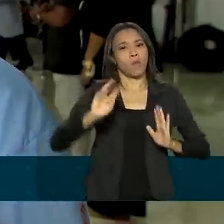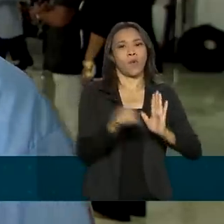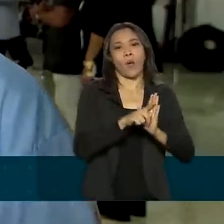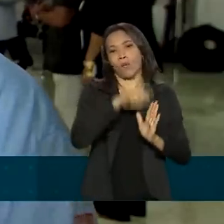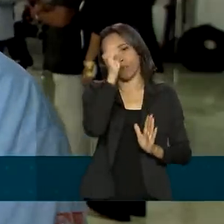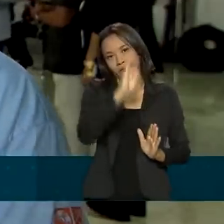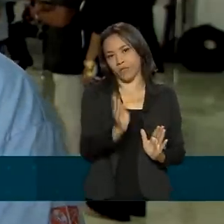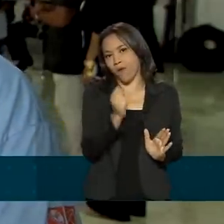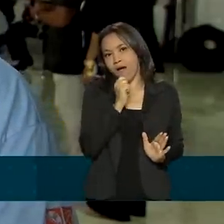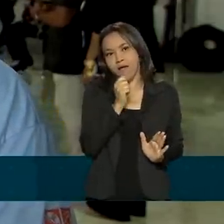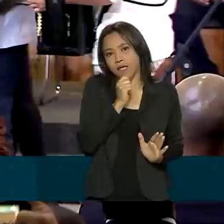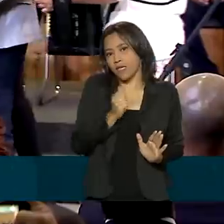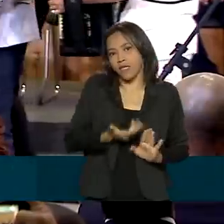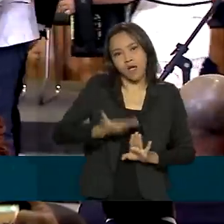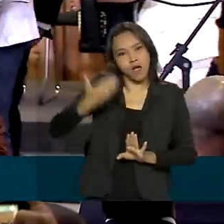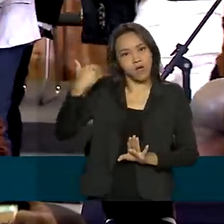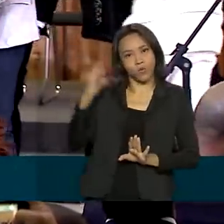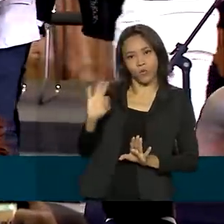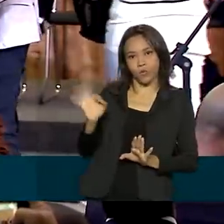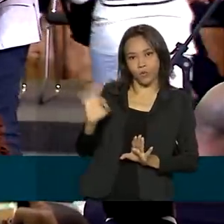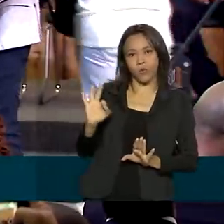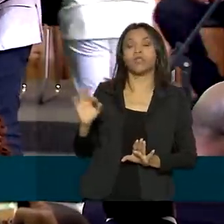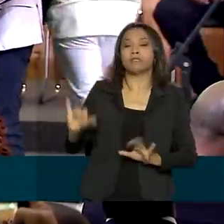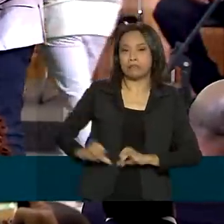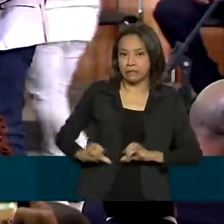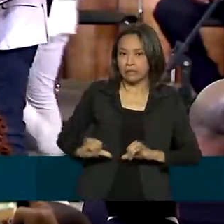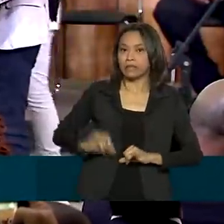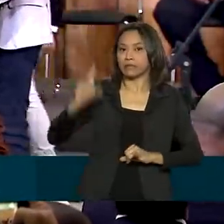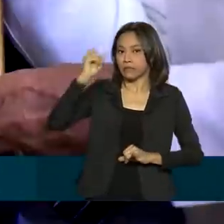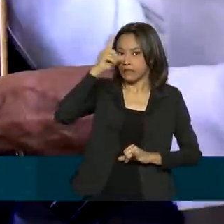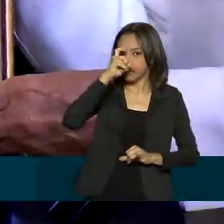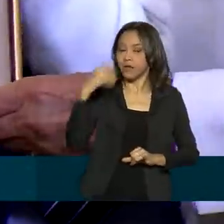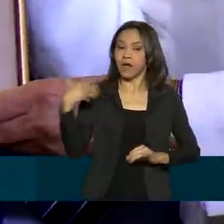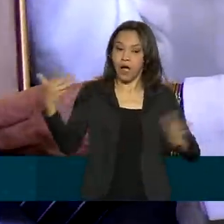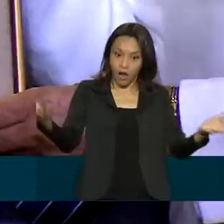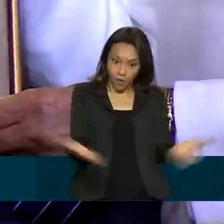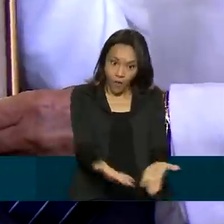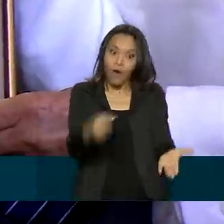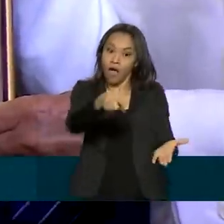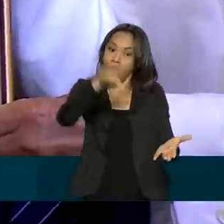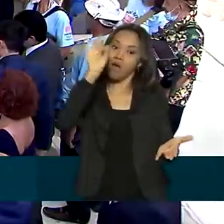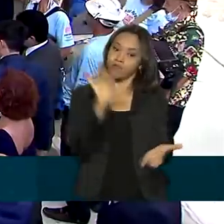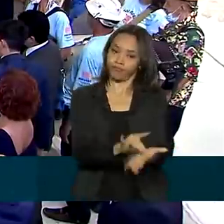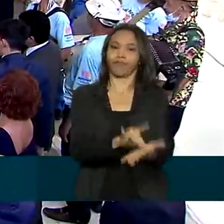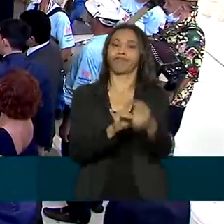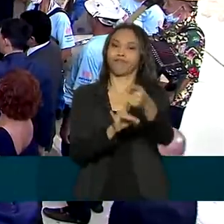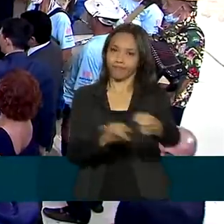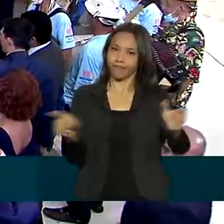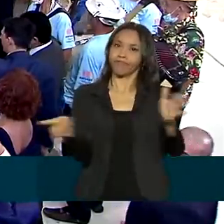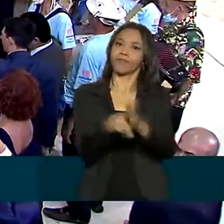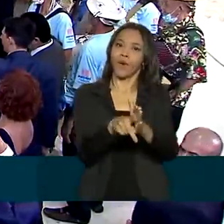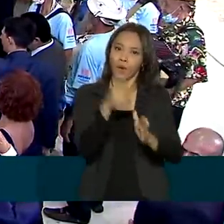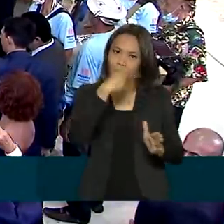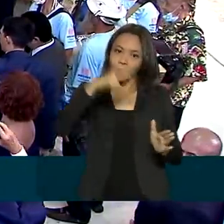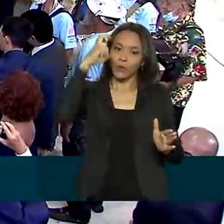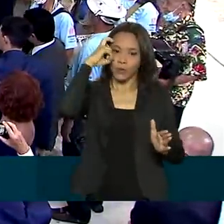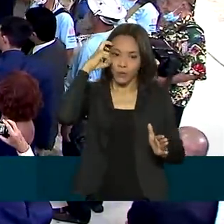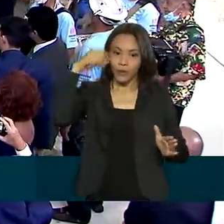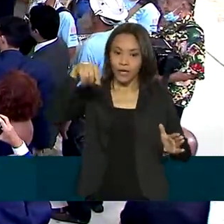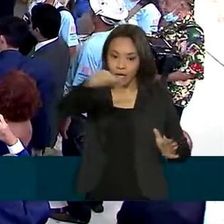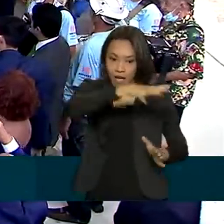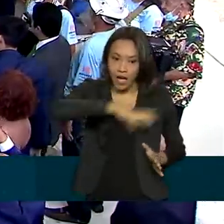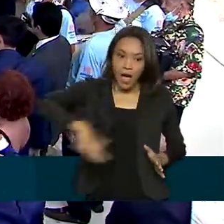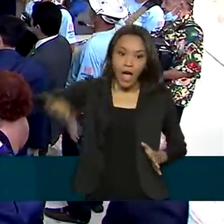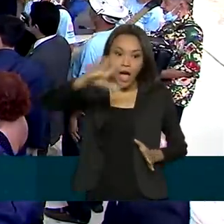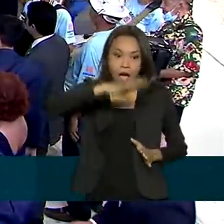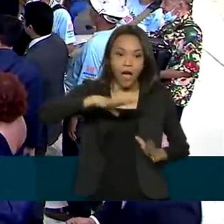a gente estava nesse sofrimento. A cerimônia de reconhecimento do forró como patrimônio cultural transformou o Palácio do Planalto